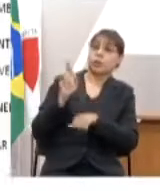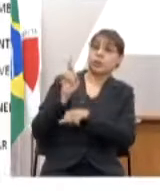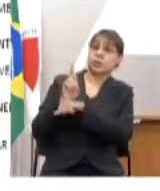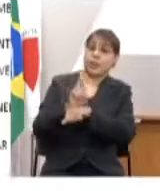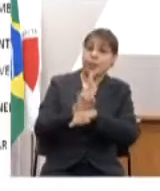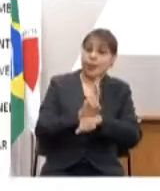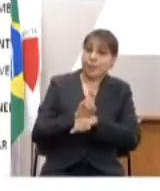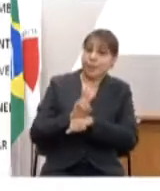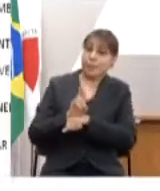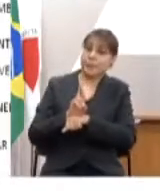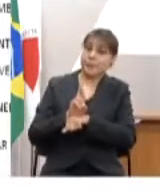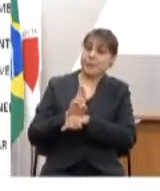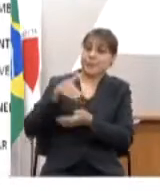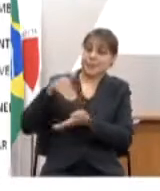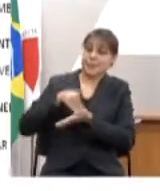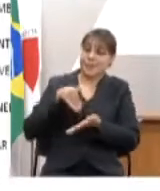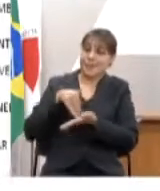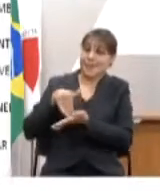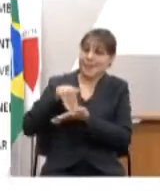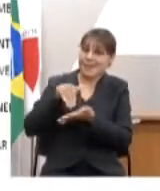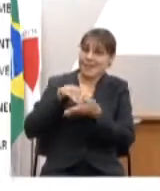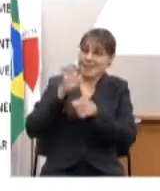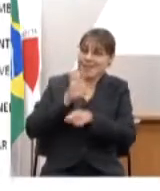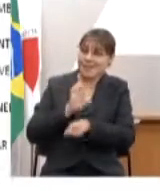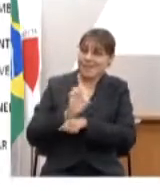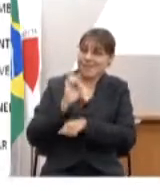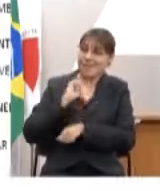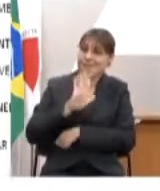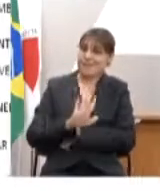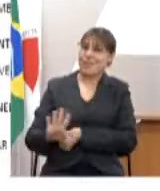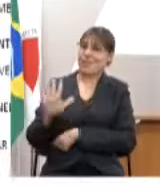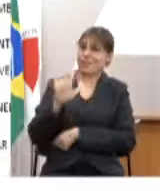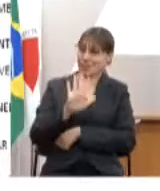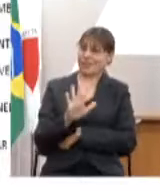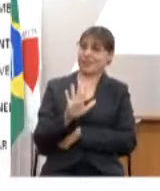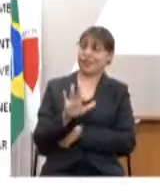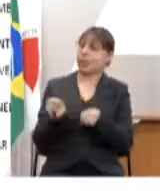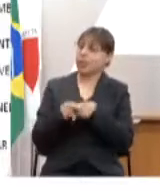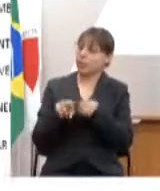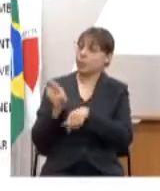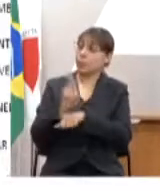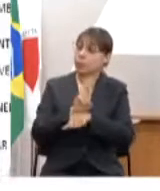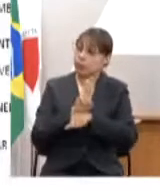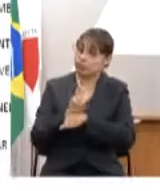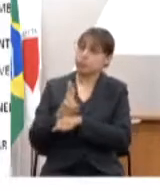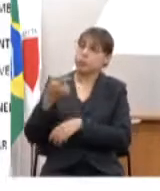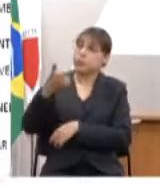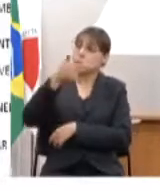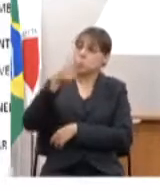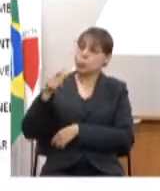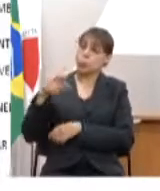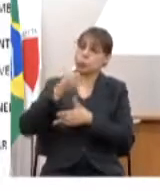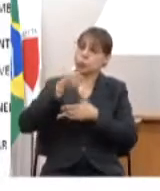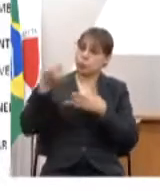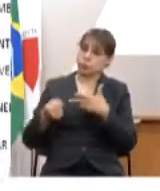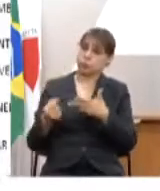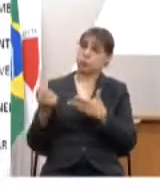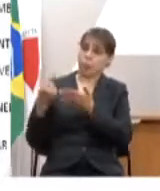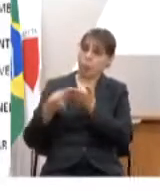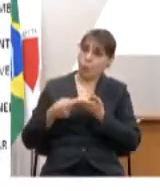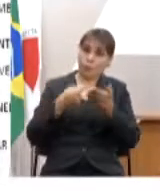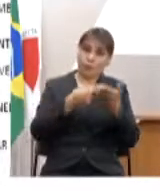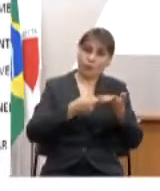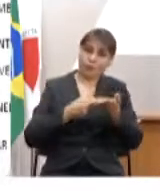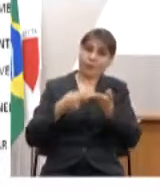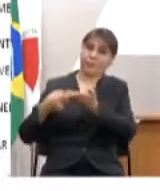secretarias do estado além também de representantes de todos os outros poderes serem convidados ou